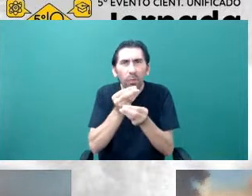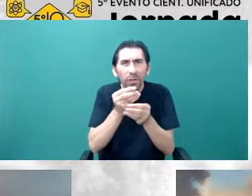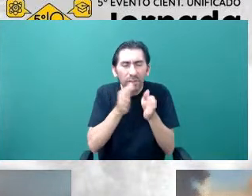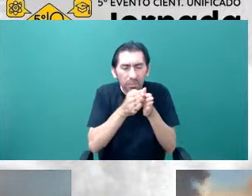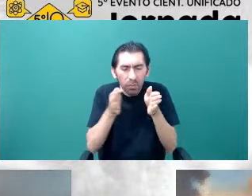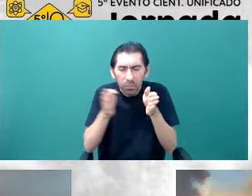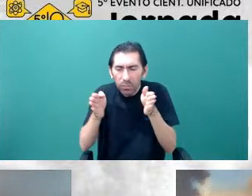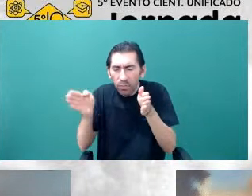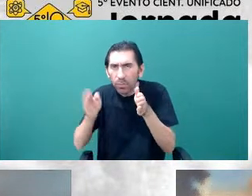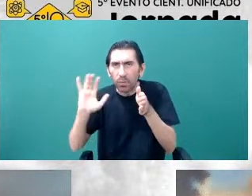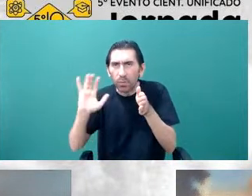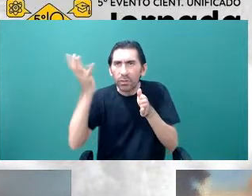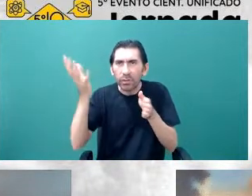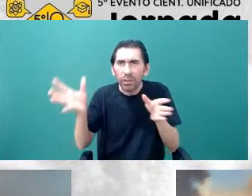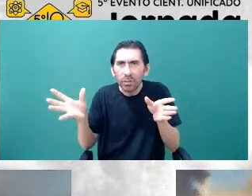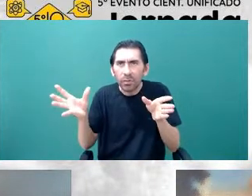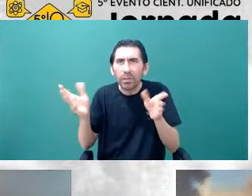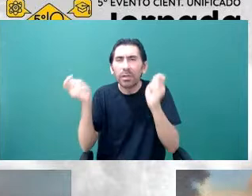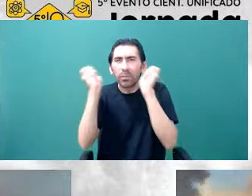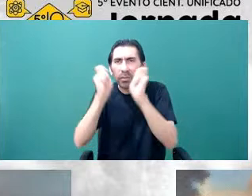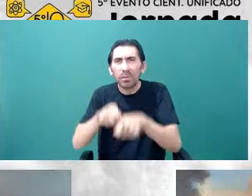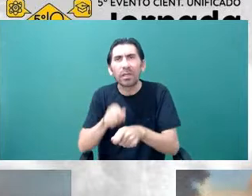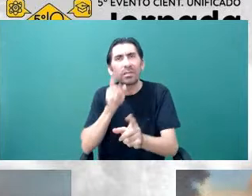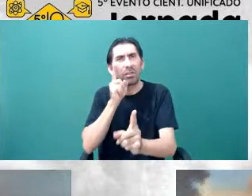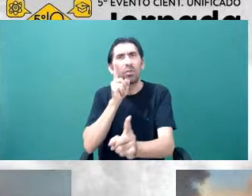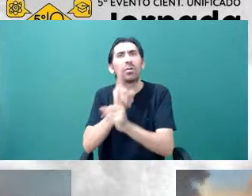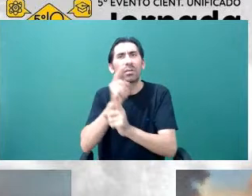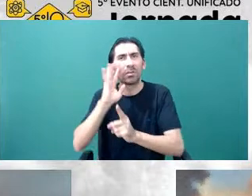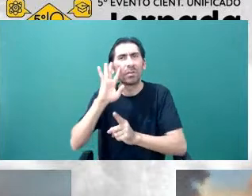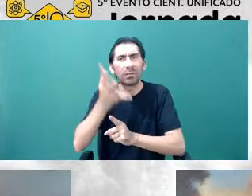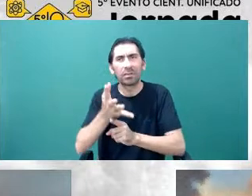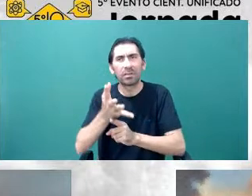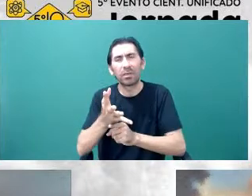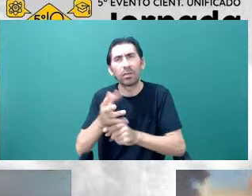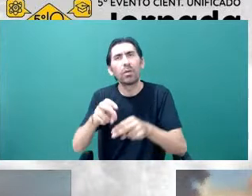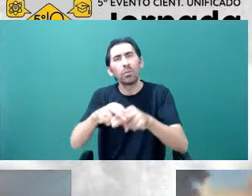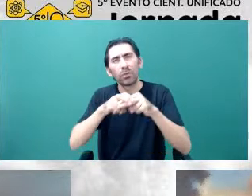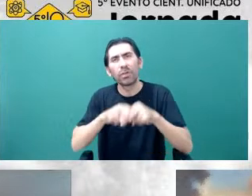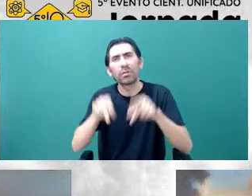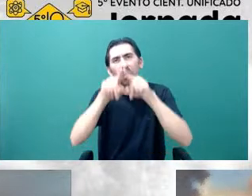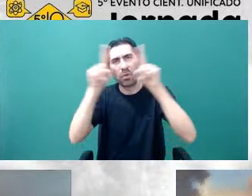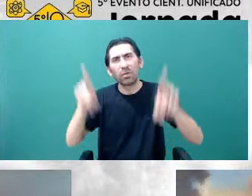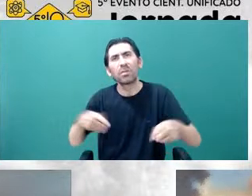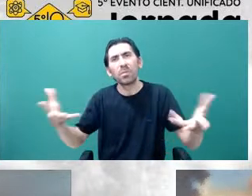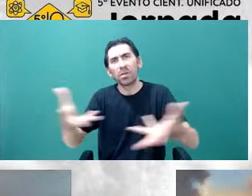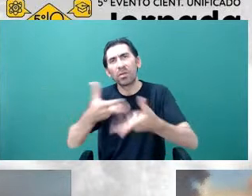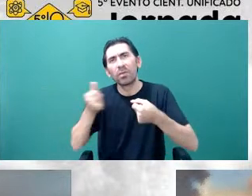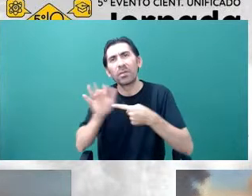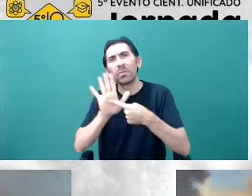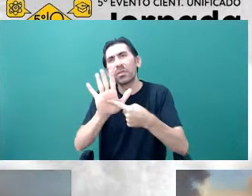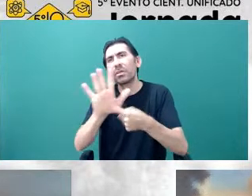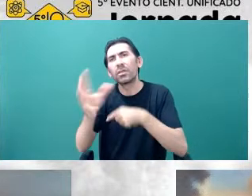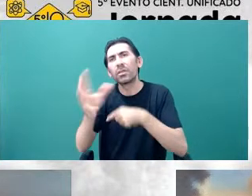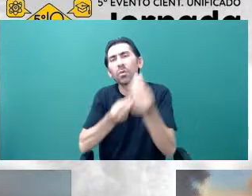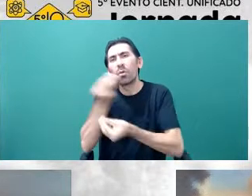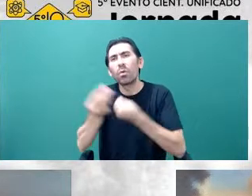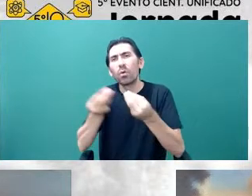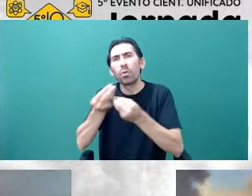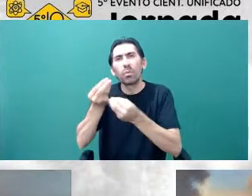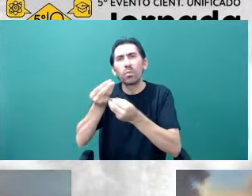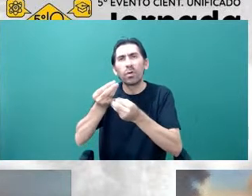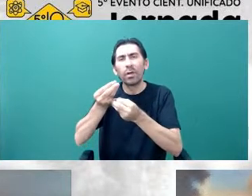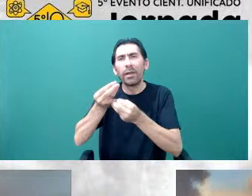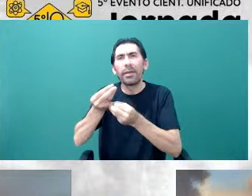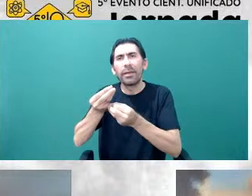discernir modelos cosmológicos. Esse é um projeto absolutamente espetacular que mostra como a astronomia está sempre na